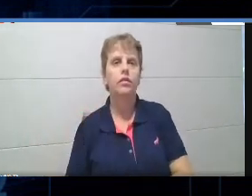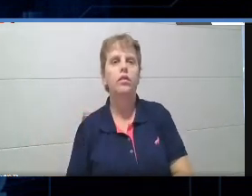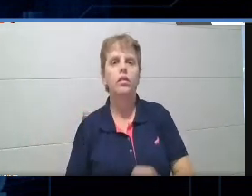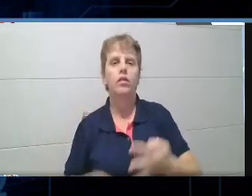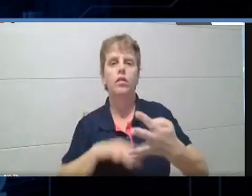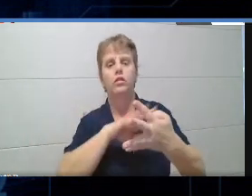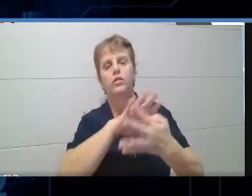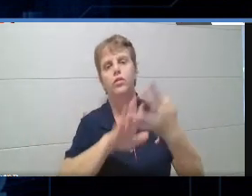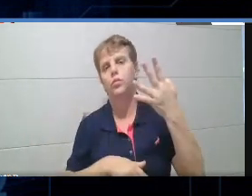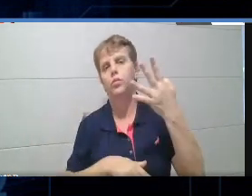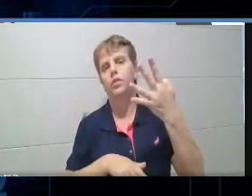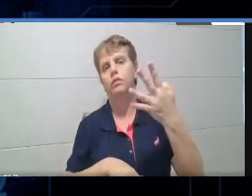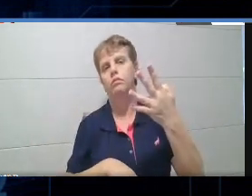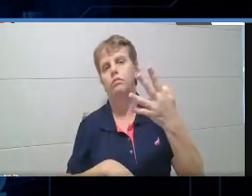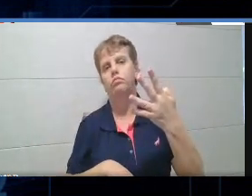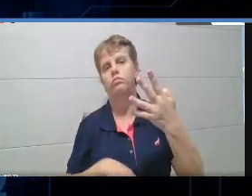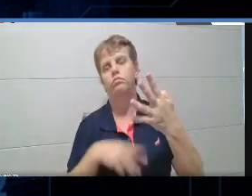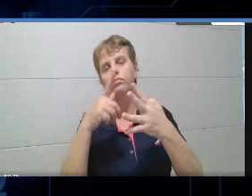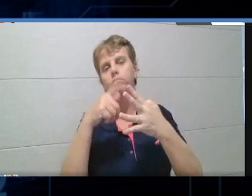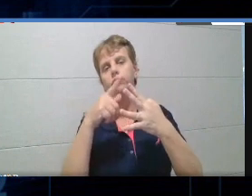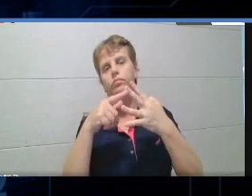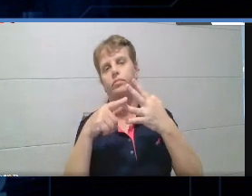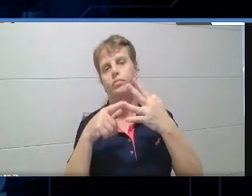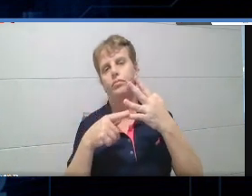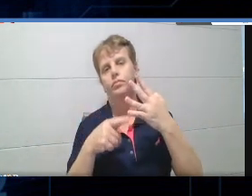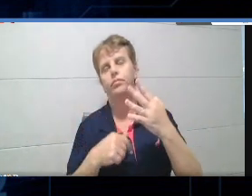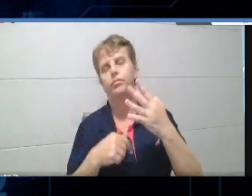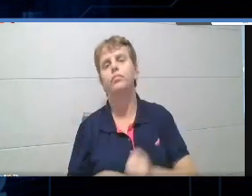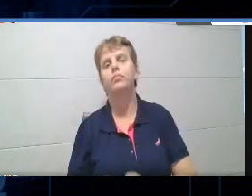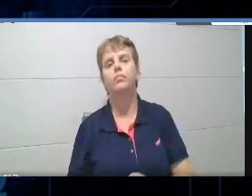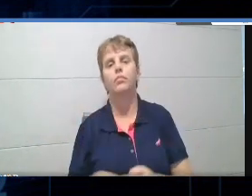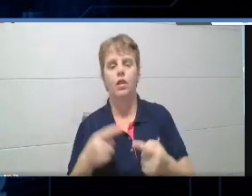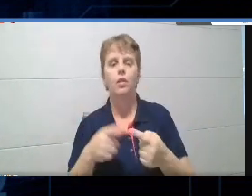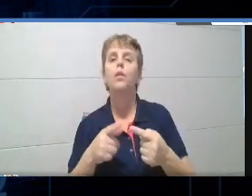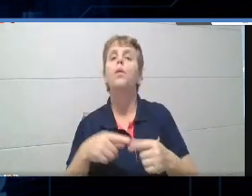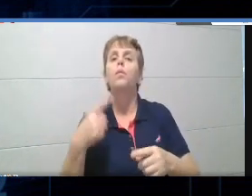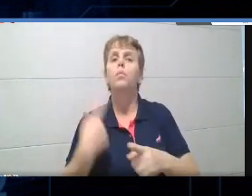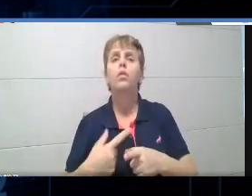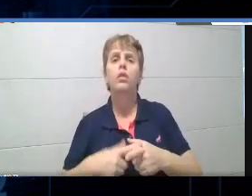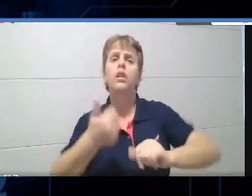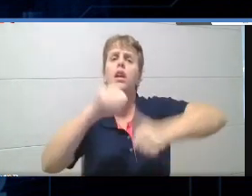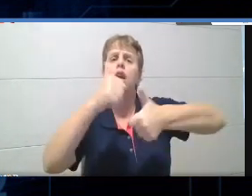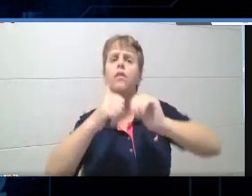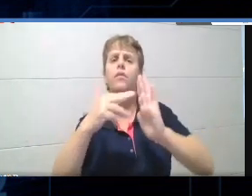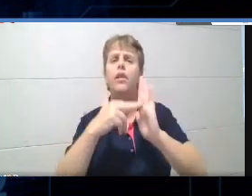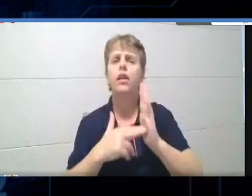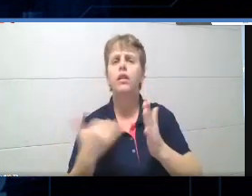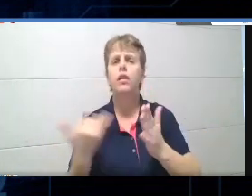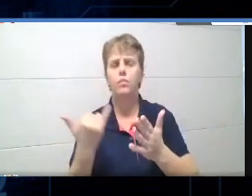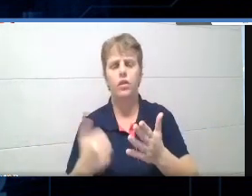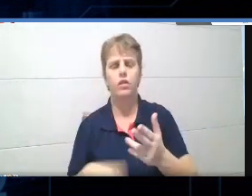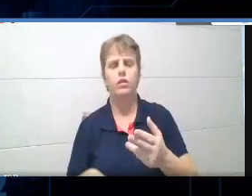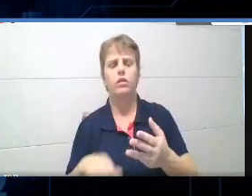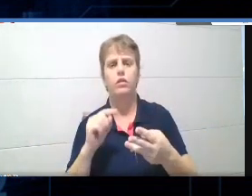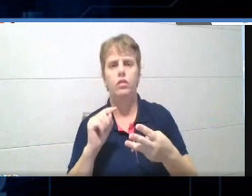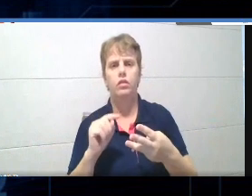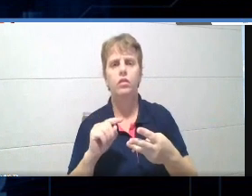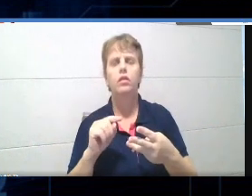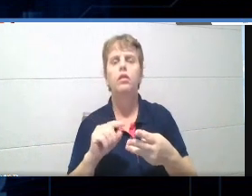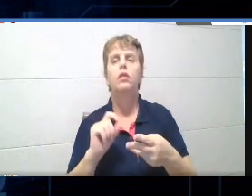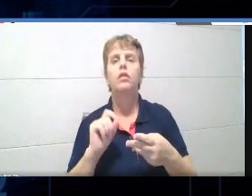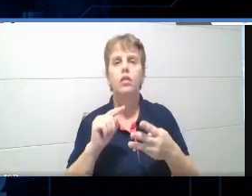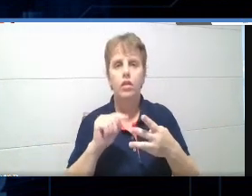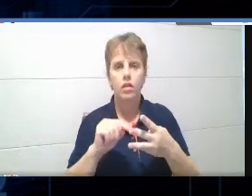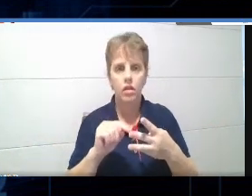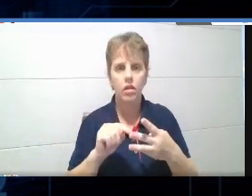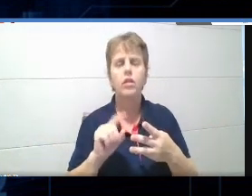quatro reflexões, né, então assim, ó, por que avaliar é tão importante? Quem, né, mais fala sobre